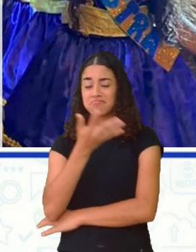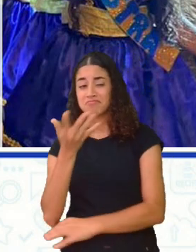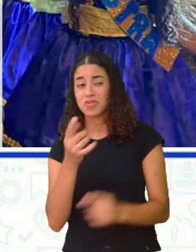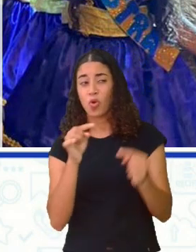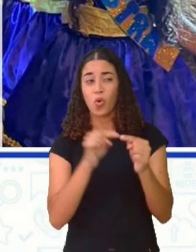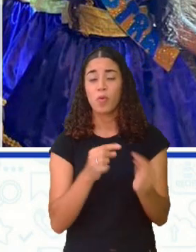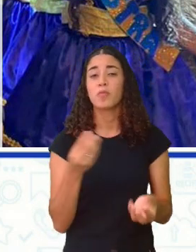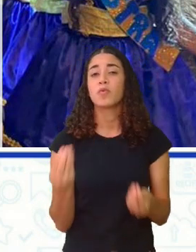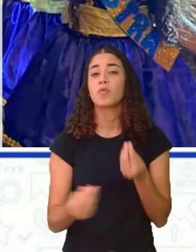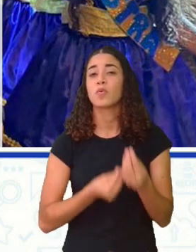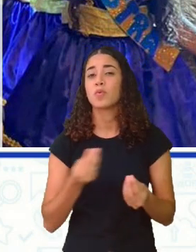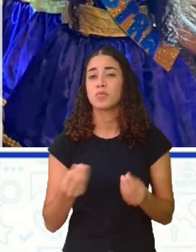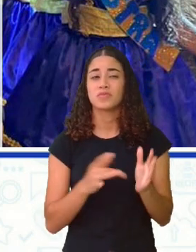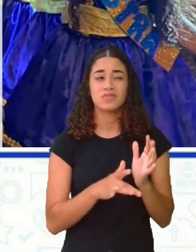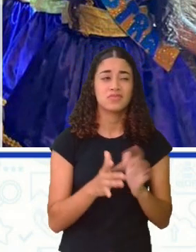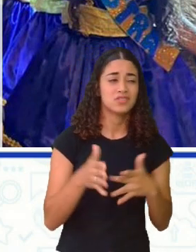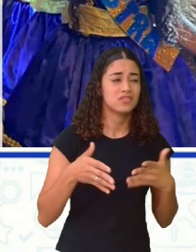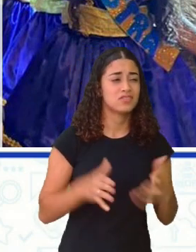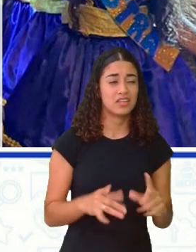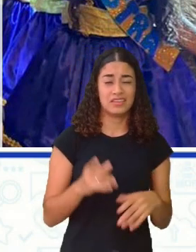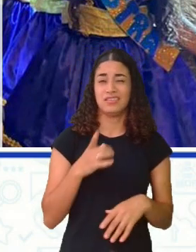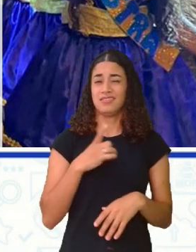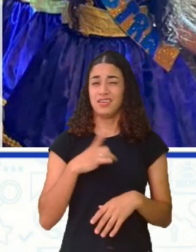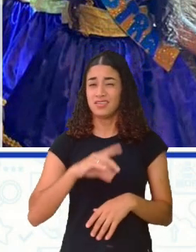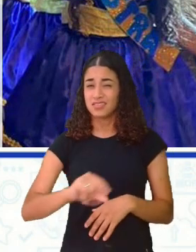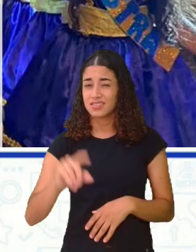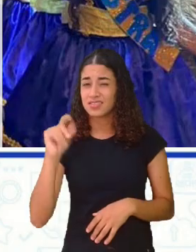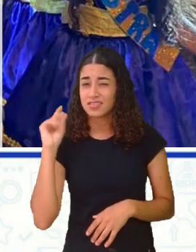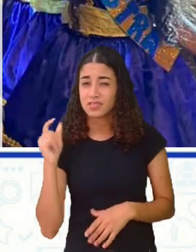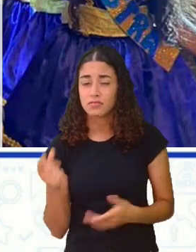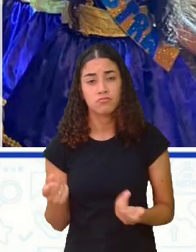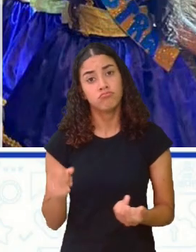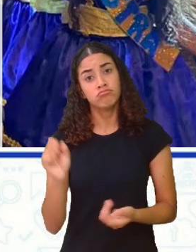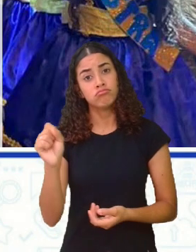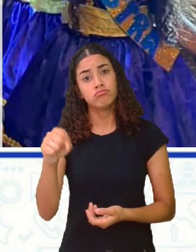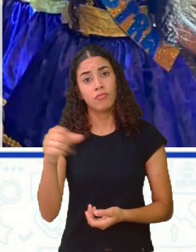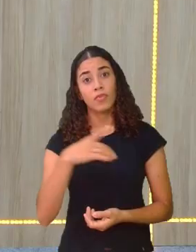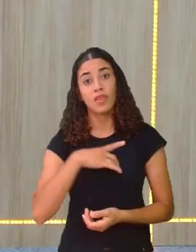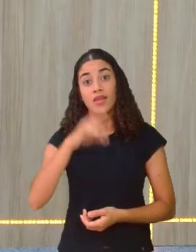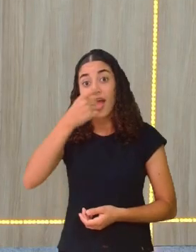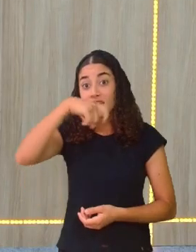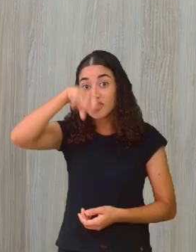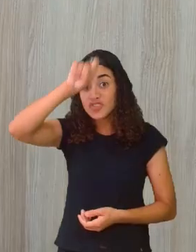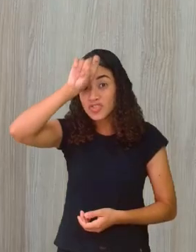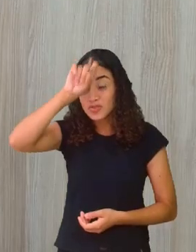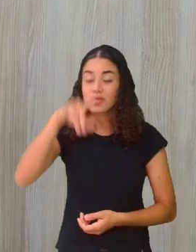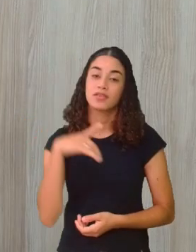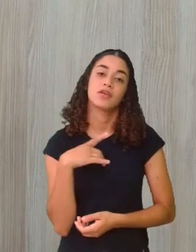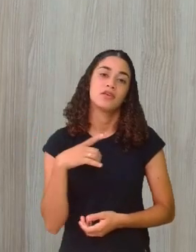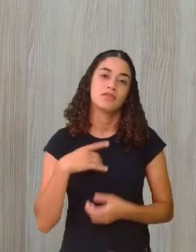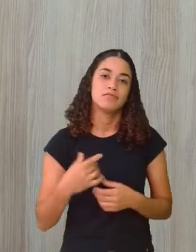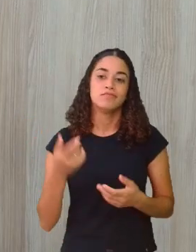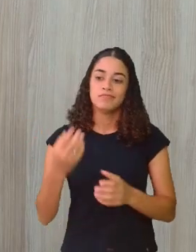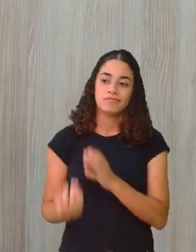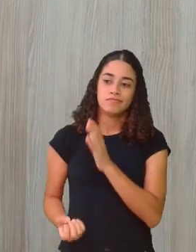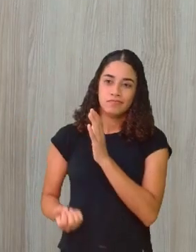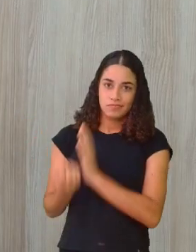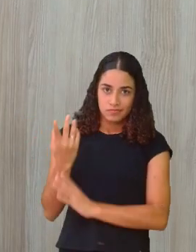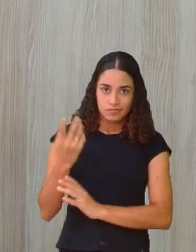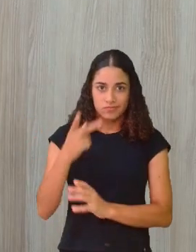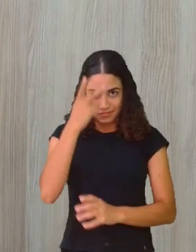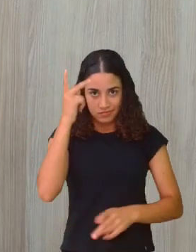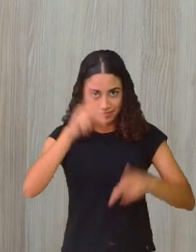o nascimento de Jesus. Tinha cigano lá no nascimento de Jesus? Tinha, no Egito, né? A origem do povo